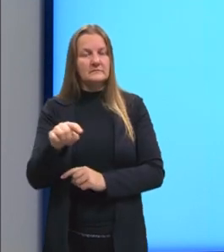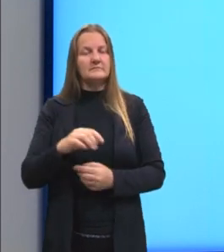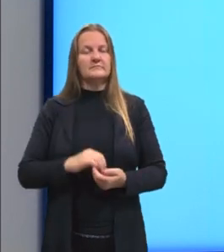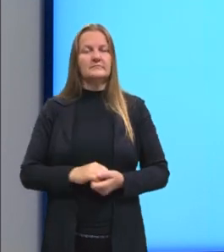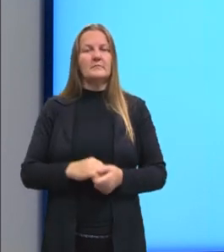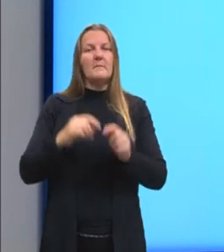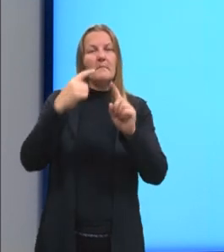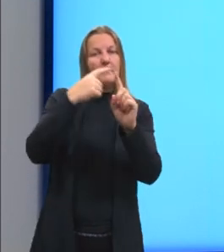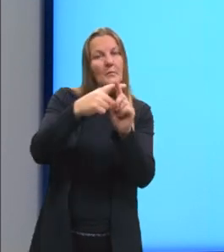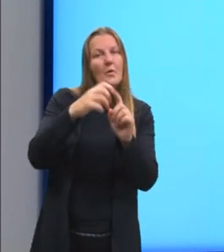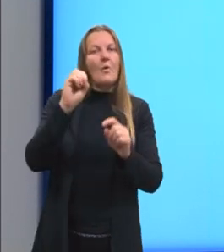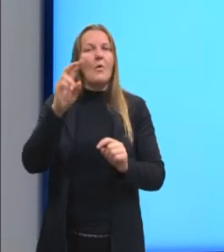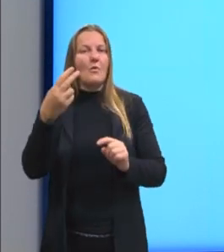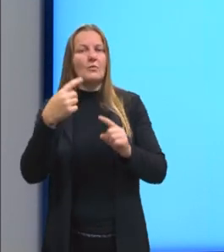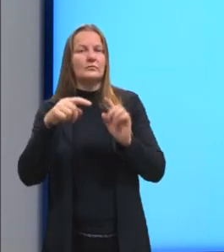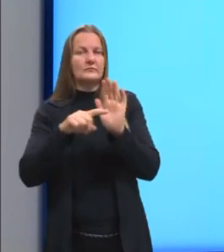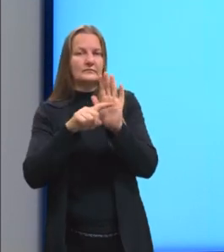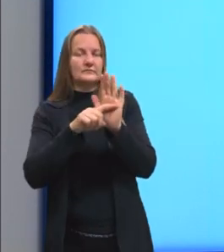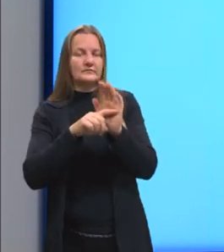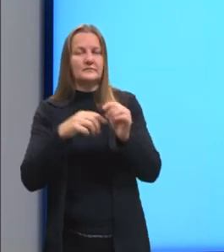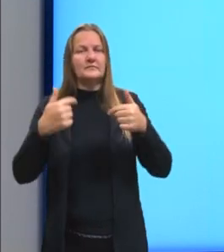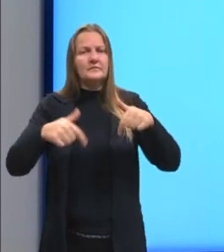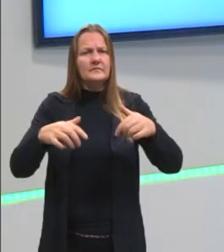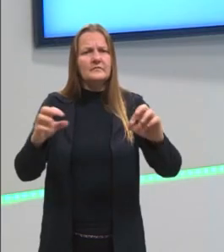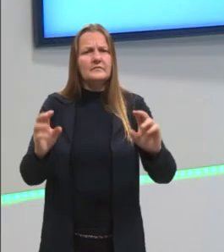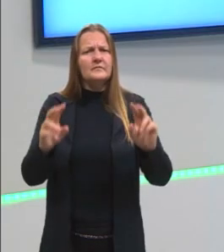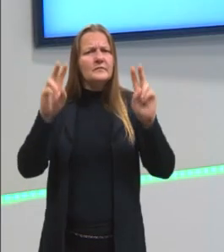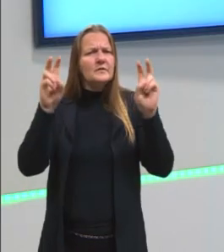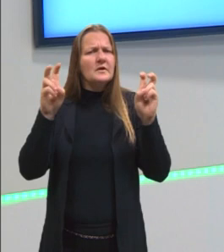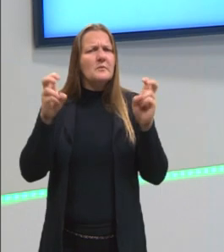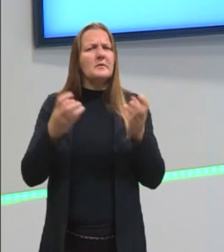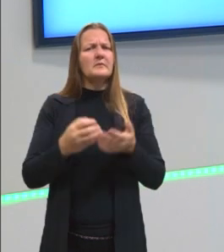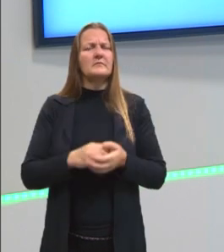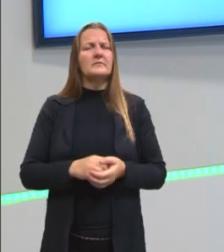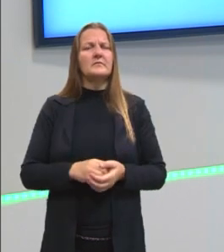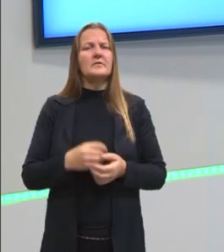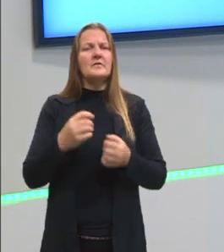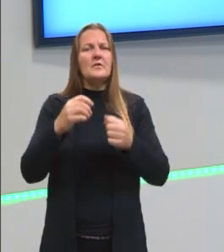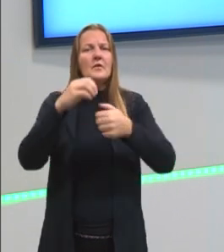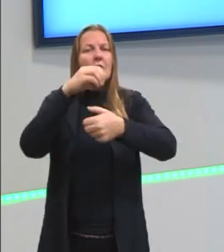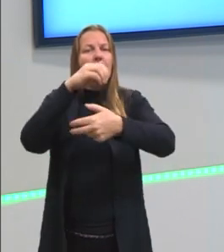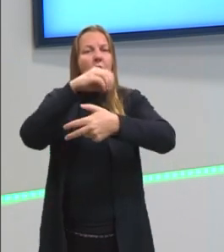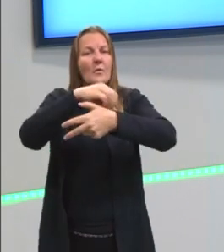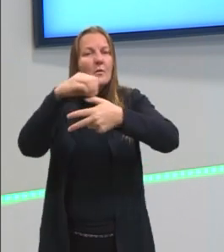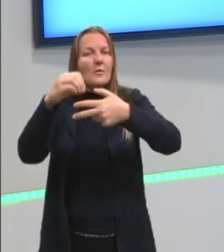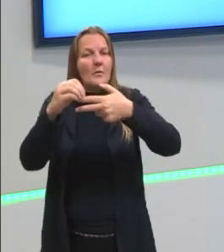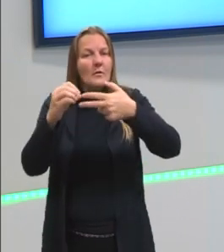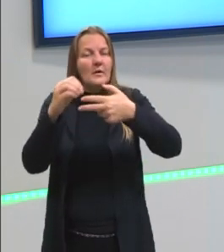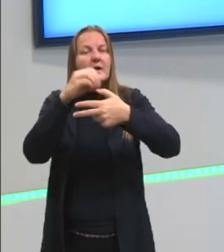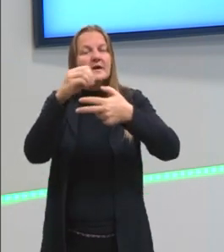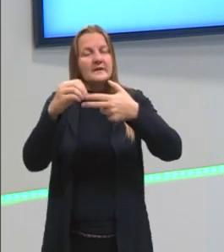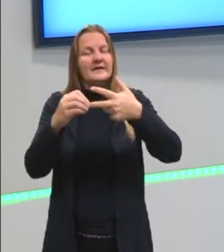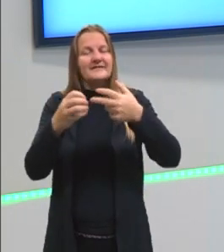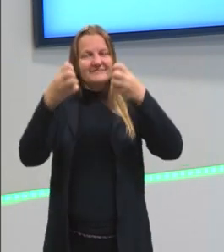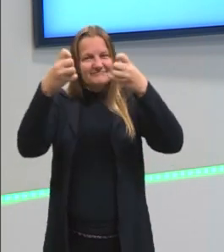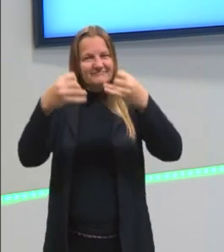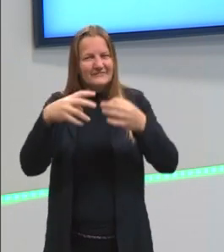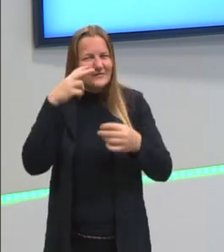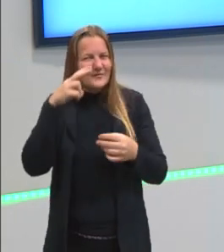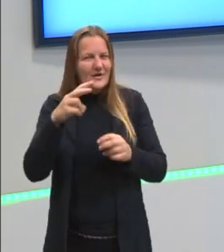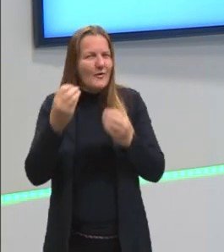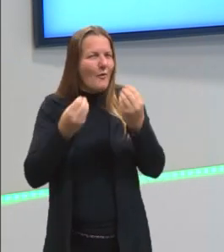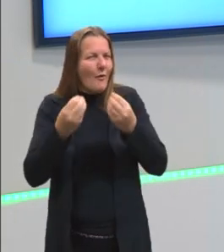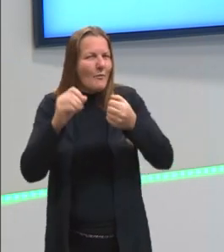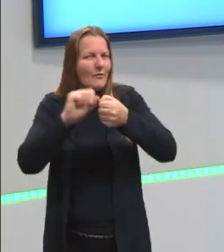E nós vamos trabalhar essa questão através de algumas questões para visualizar bem esse